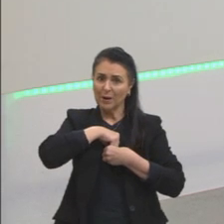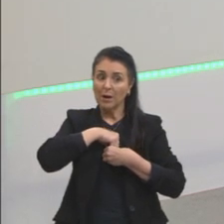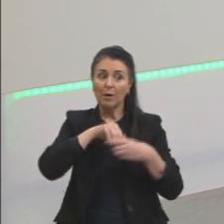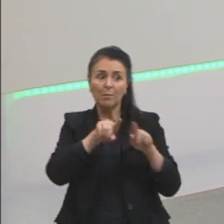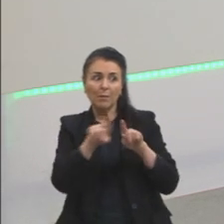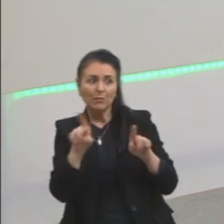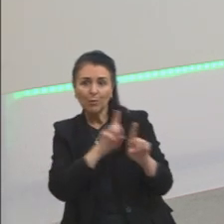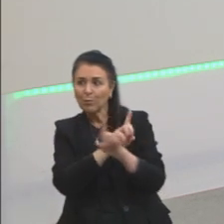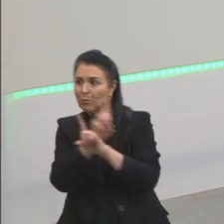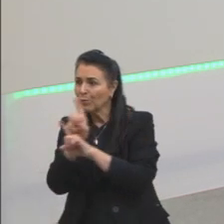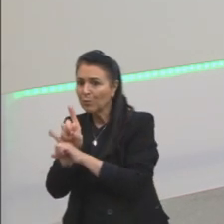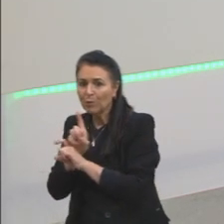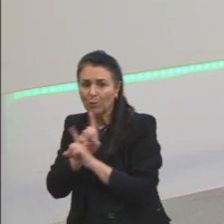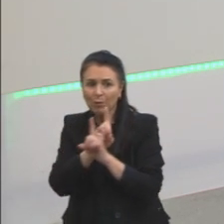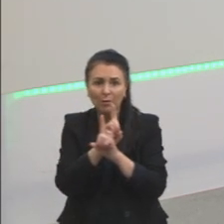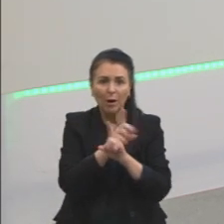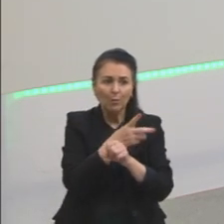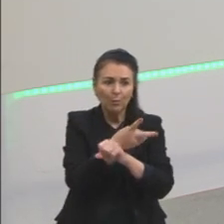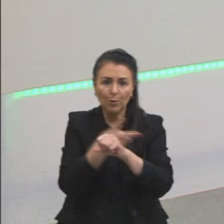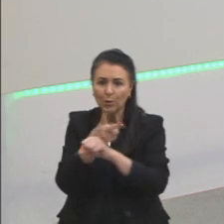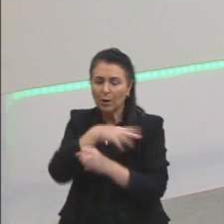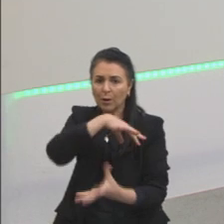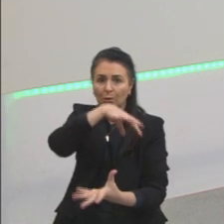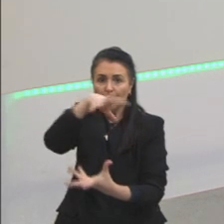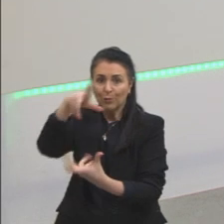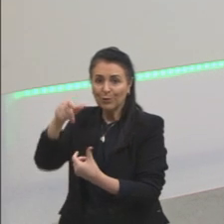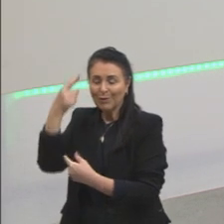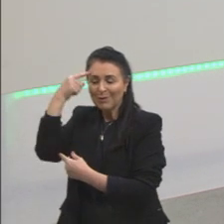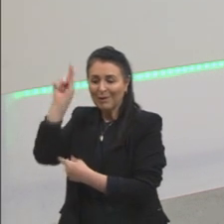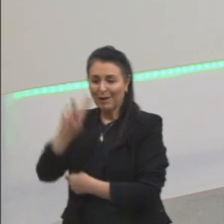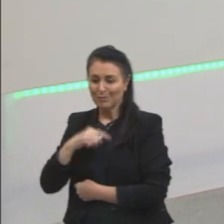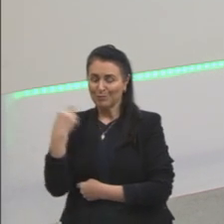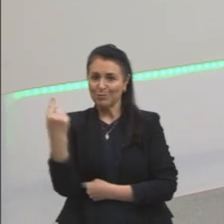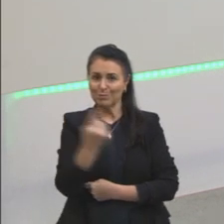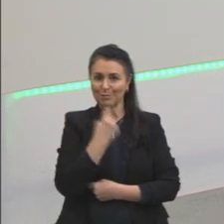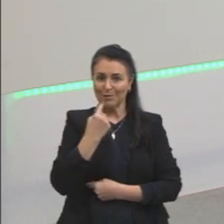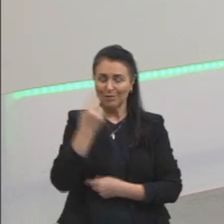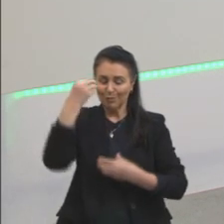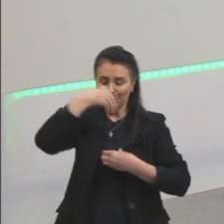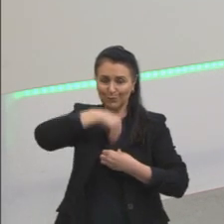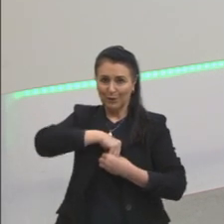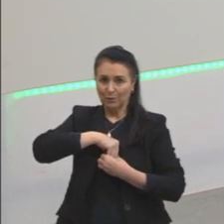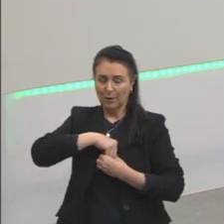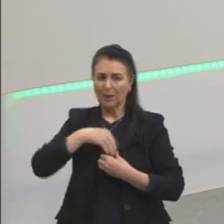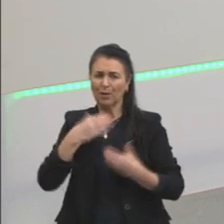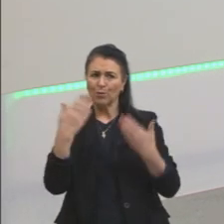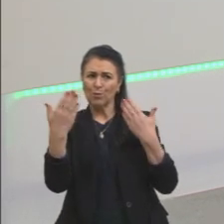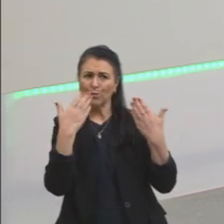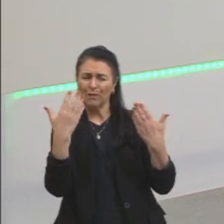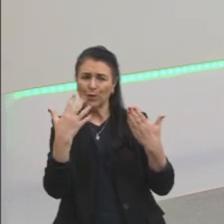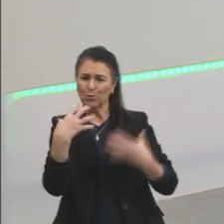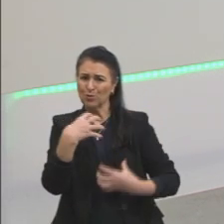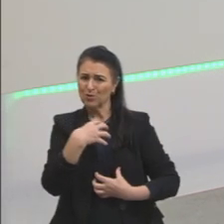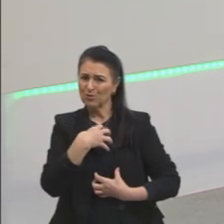no mundo. Então, nós temos essas ideias inatas. Ele vai duvidar dos sentidos. Os sentidos nos enganam para ele.